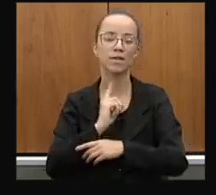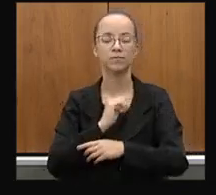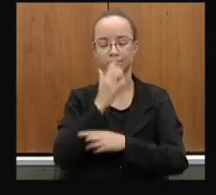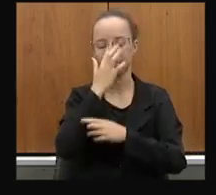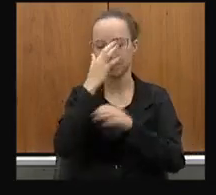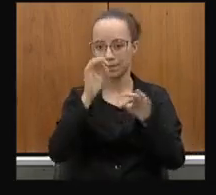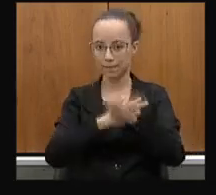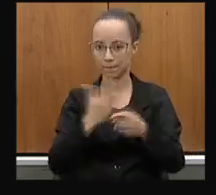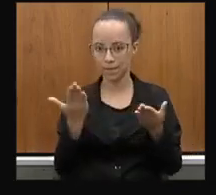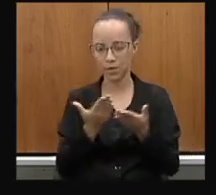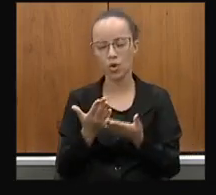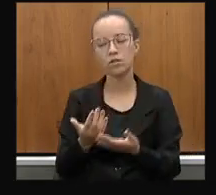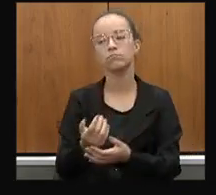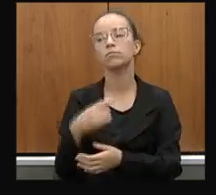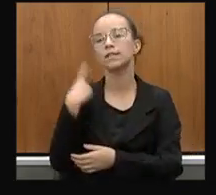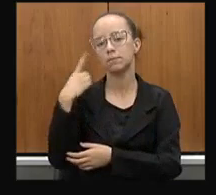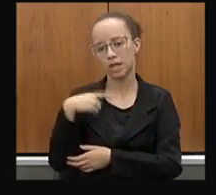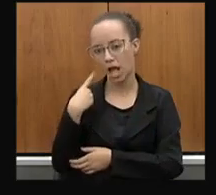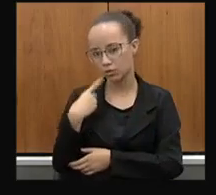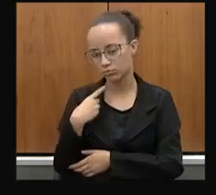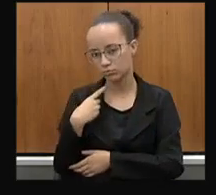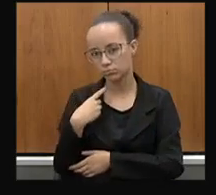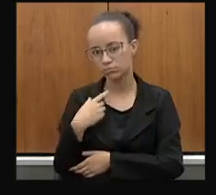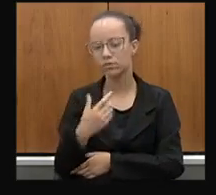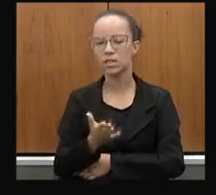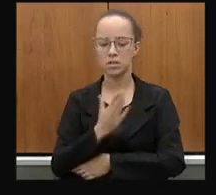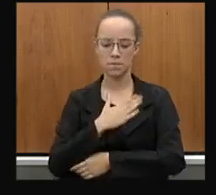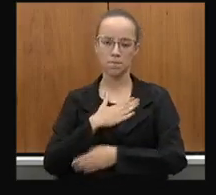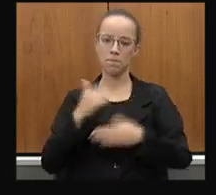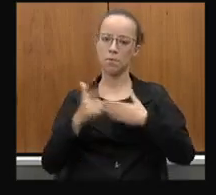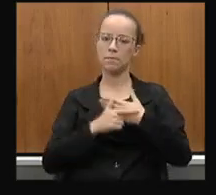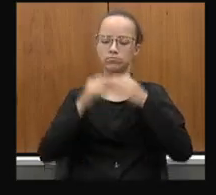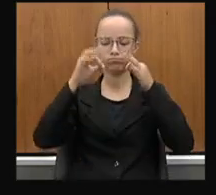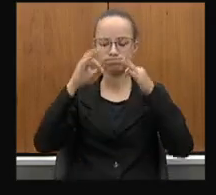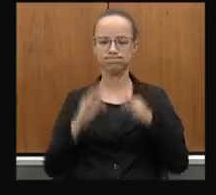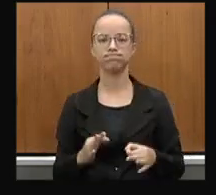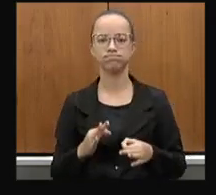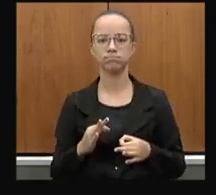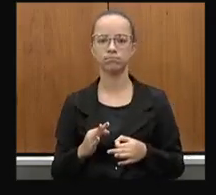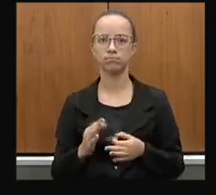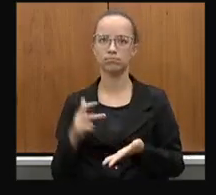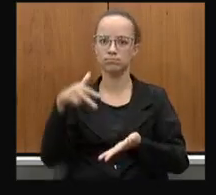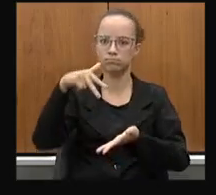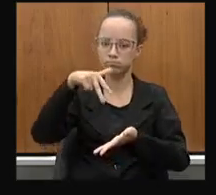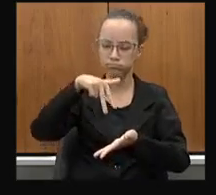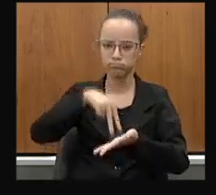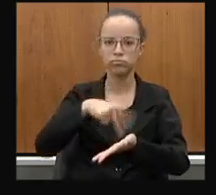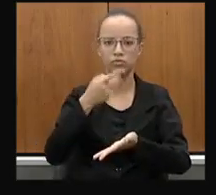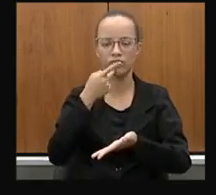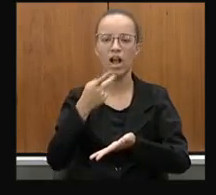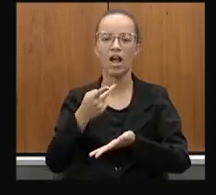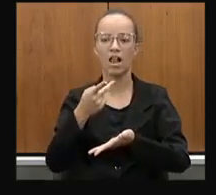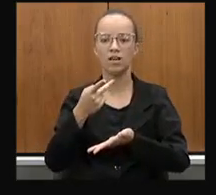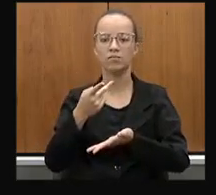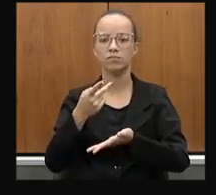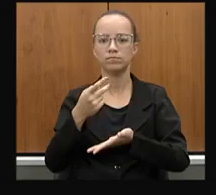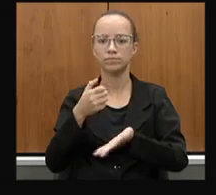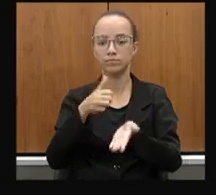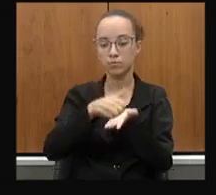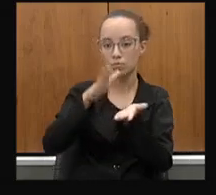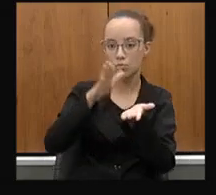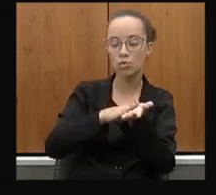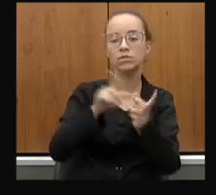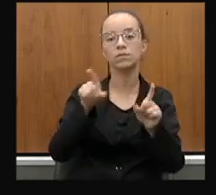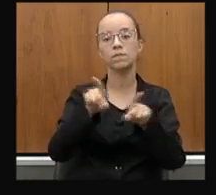mais uma vez, deputado Jean Leite, de minha parte, tenho a certeza absoluta, sentirei falta de vossa excelência nas lutas e